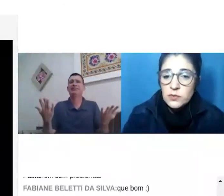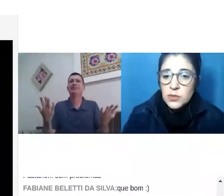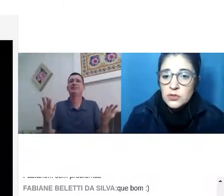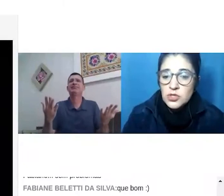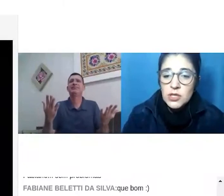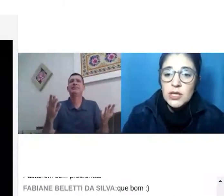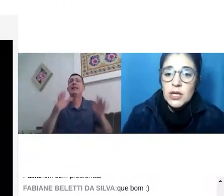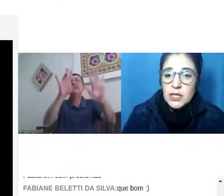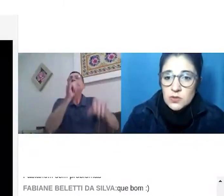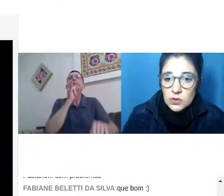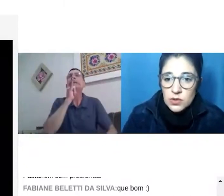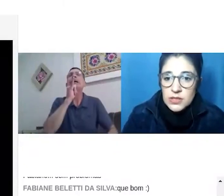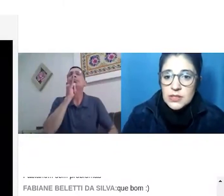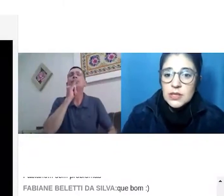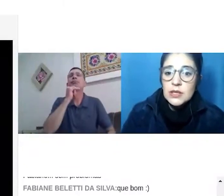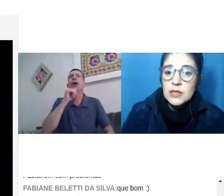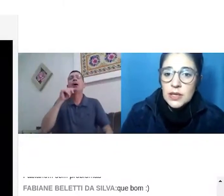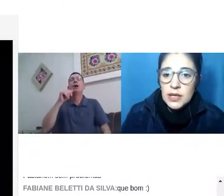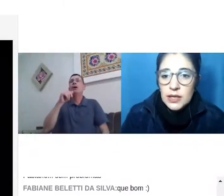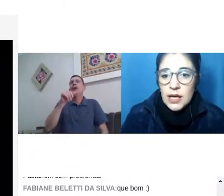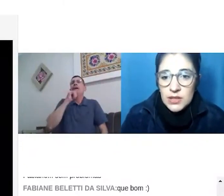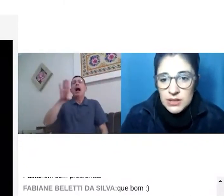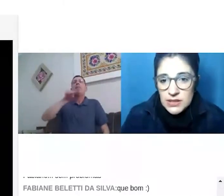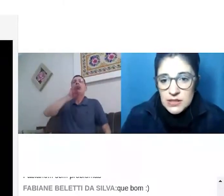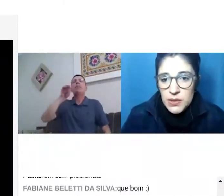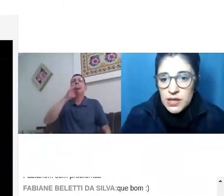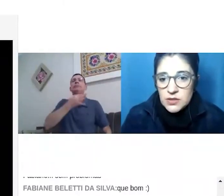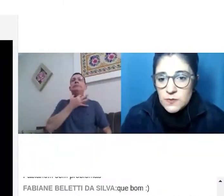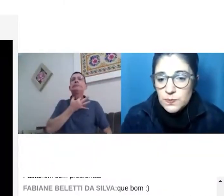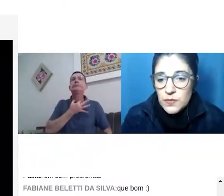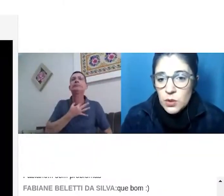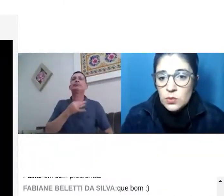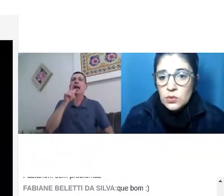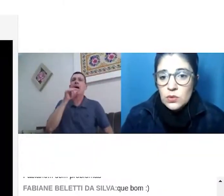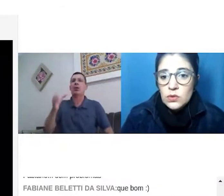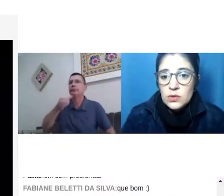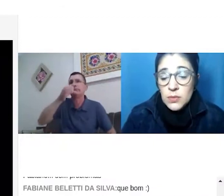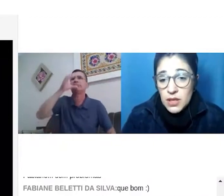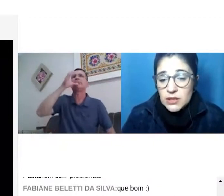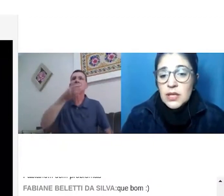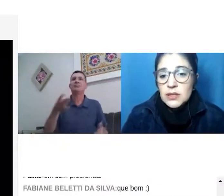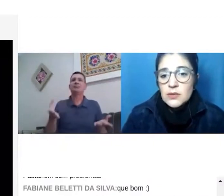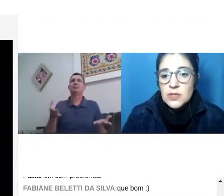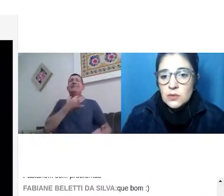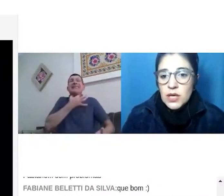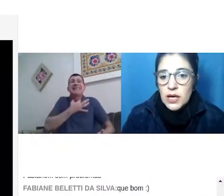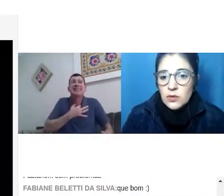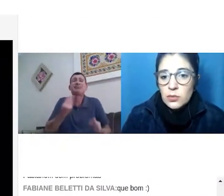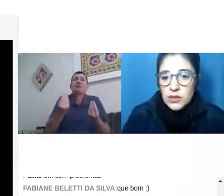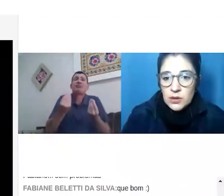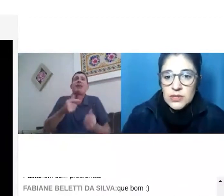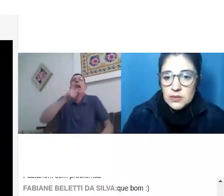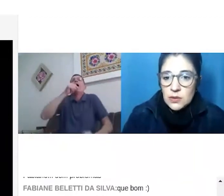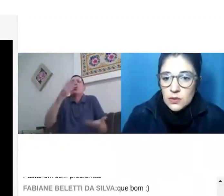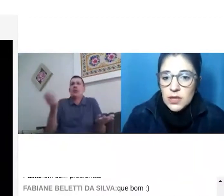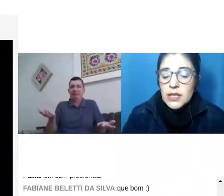desenvolvimento de lesões, a qualidade se perde. também na tradução oral, como